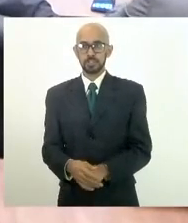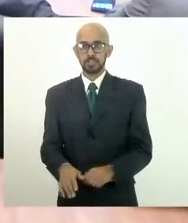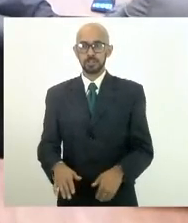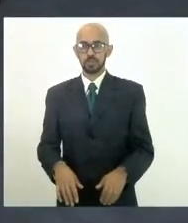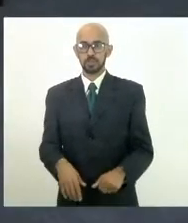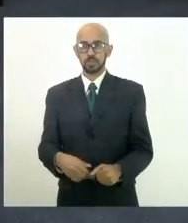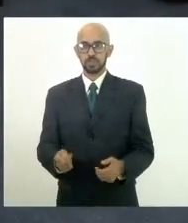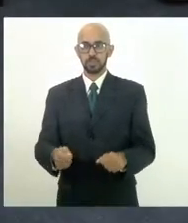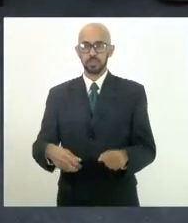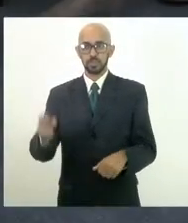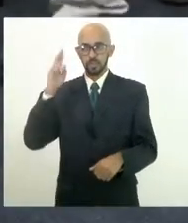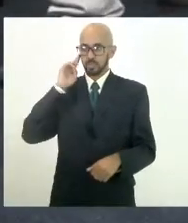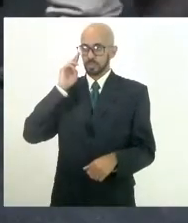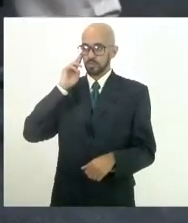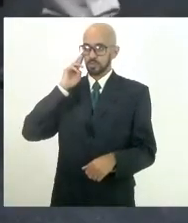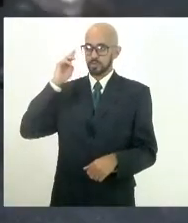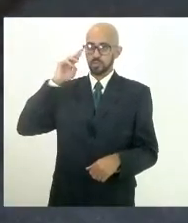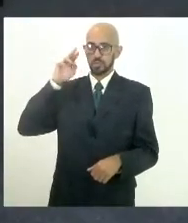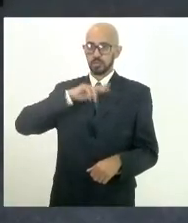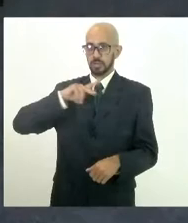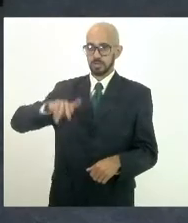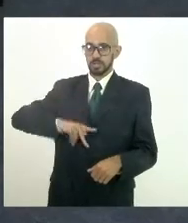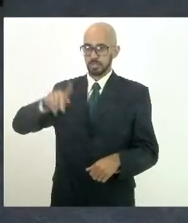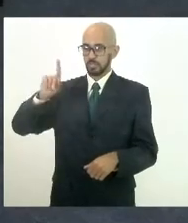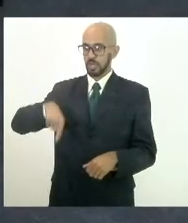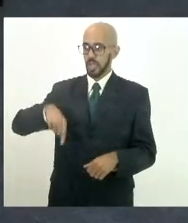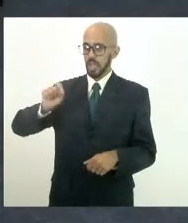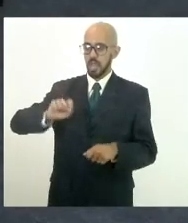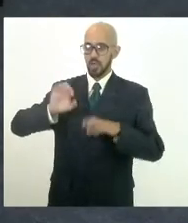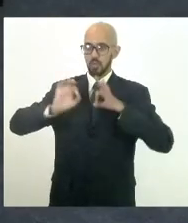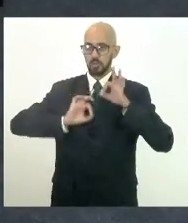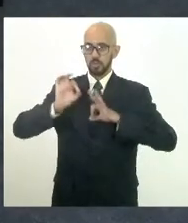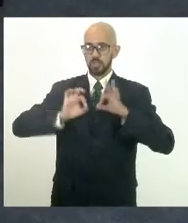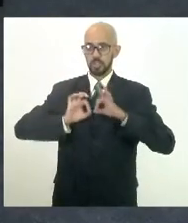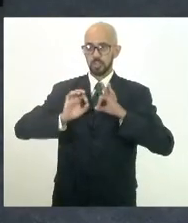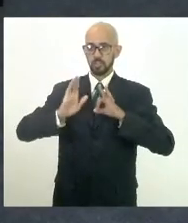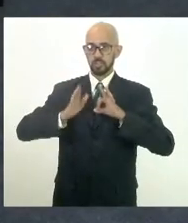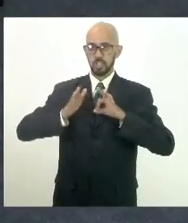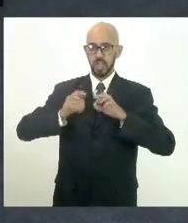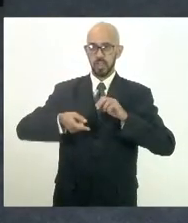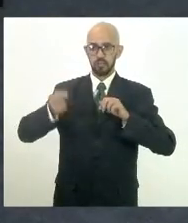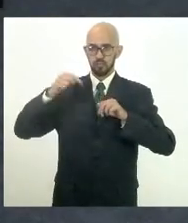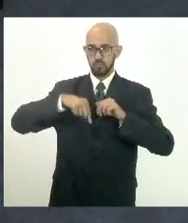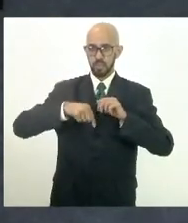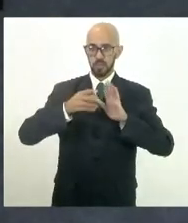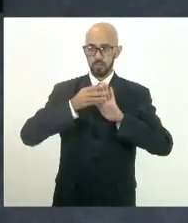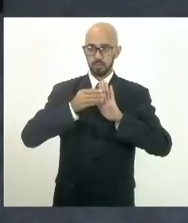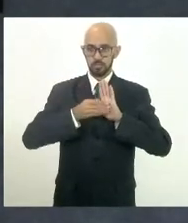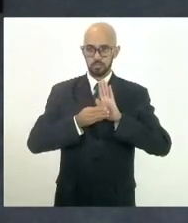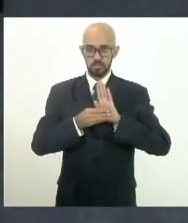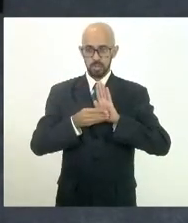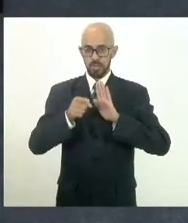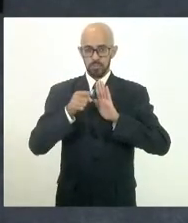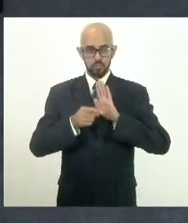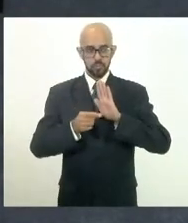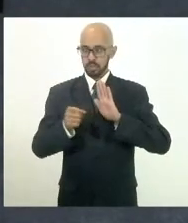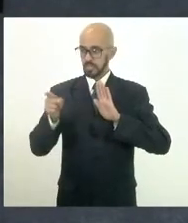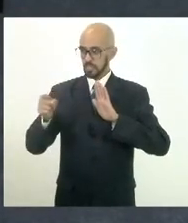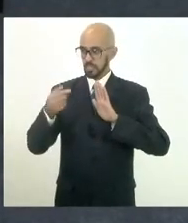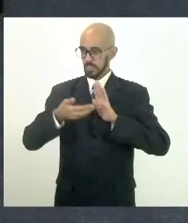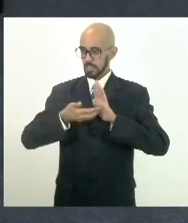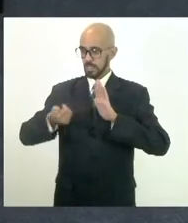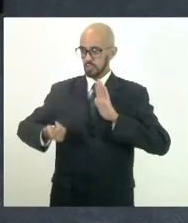Senhor presidente, esse é um projeto que já tinha vindo para a pauta, salvo engano, em fevereiro. Vossa Excelência retirou de pauta porque havia uma